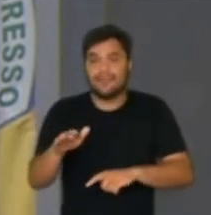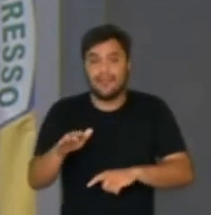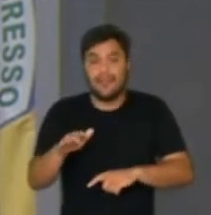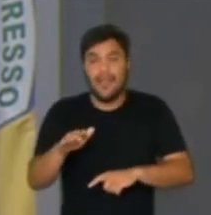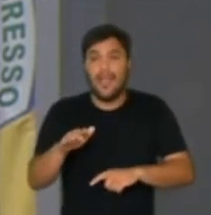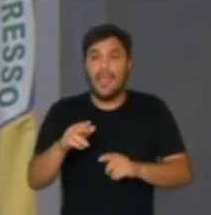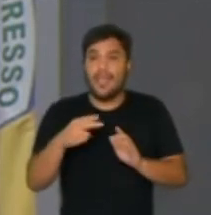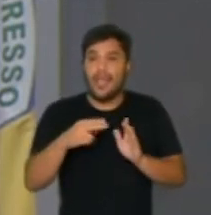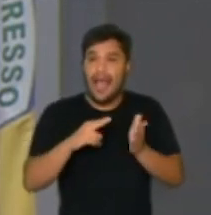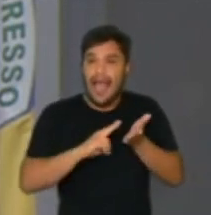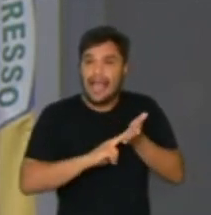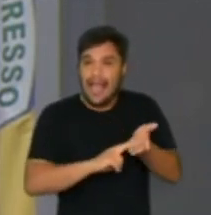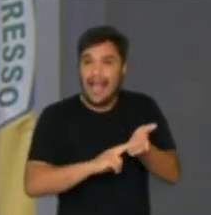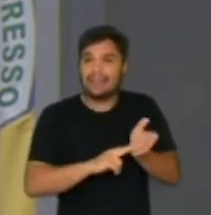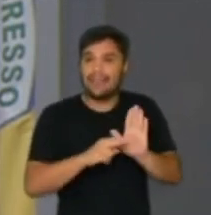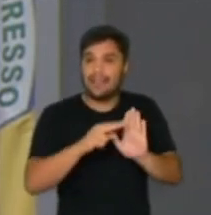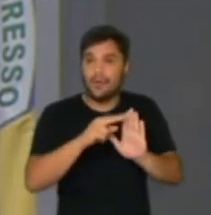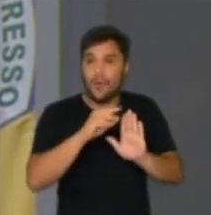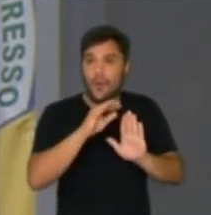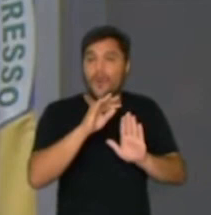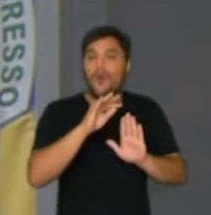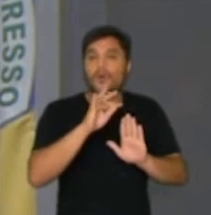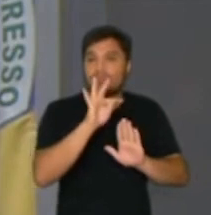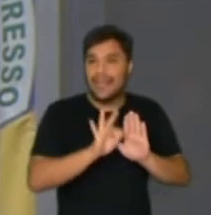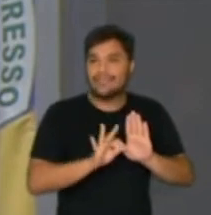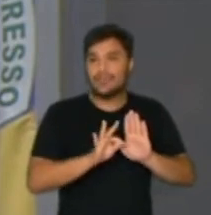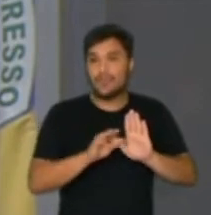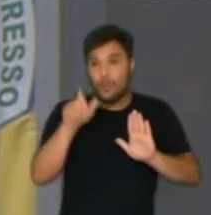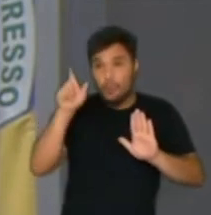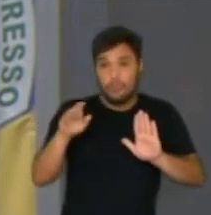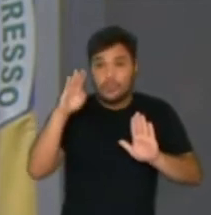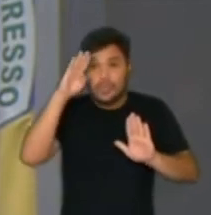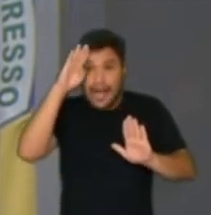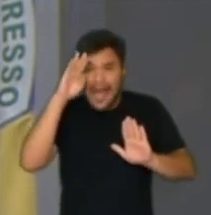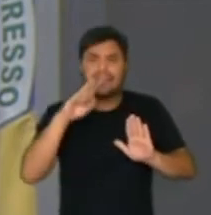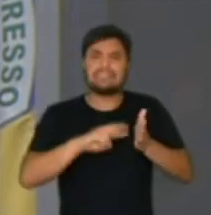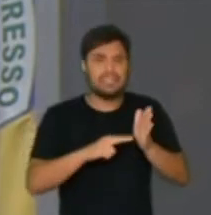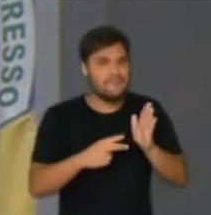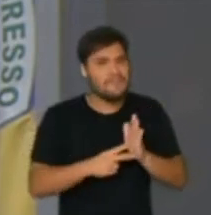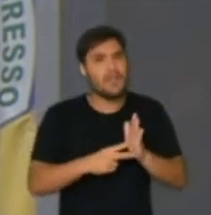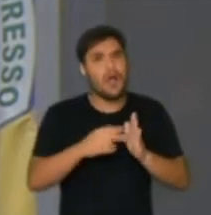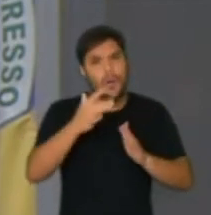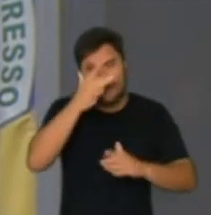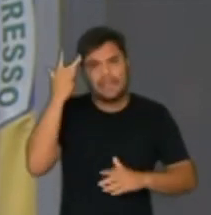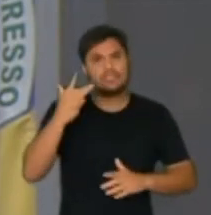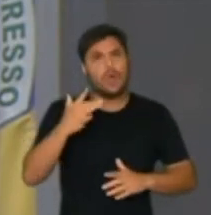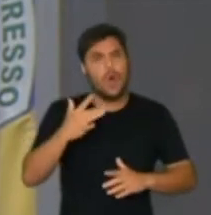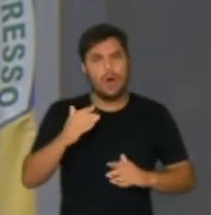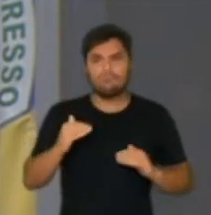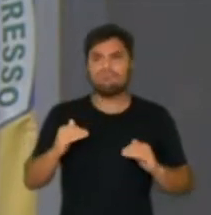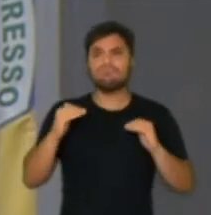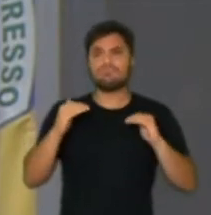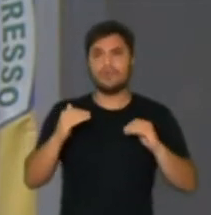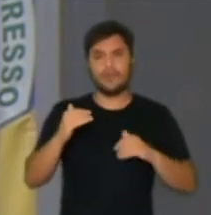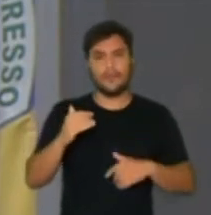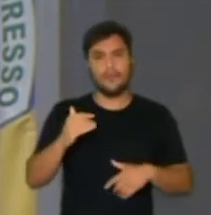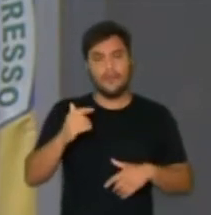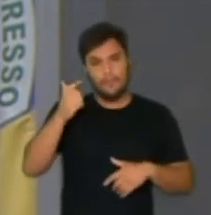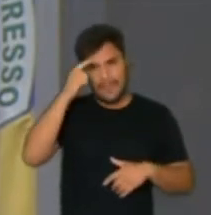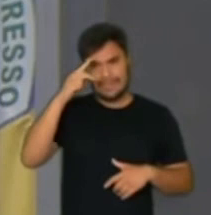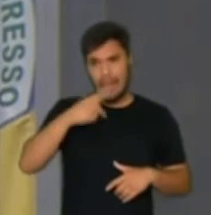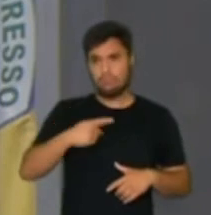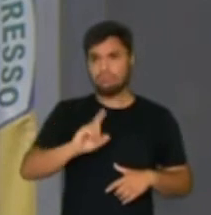do presidente da República só denota a pessoa grande que ele é, de pensar menos nele e mais nos outros, capitão.